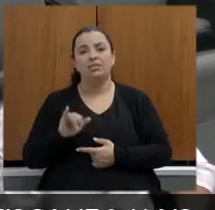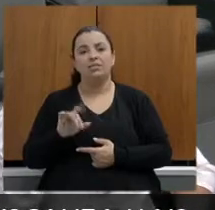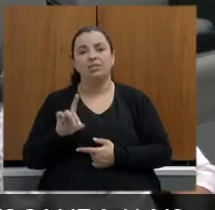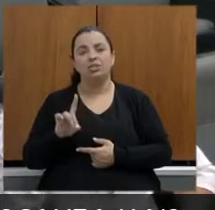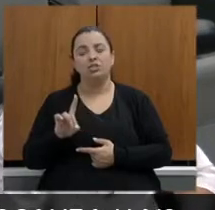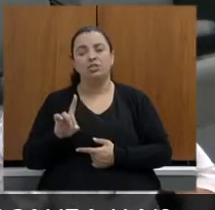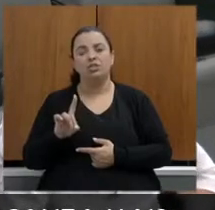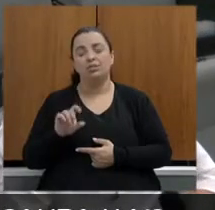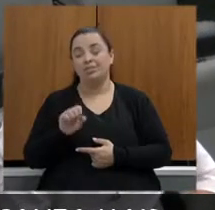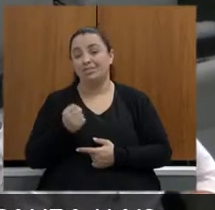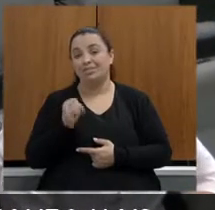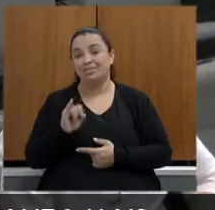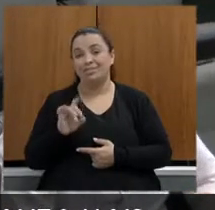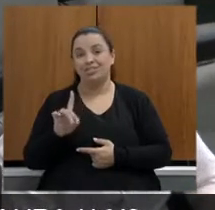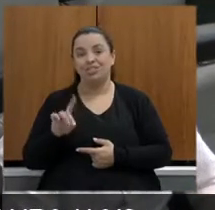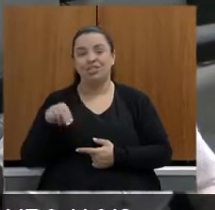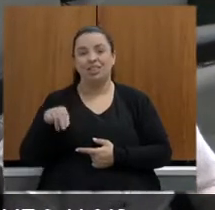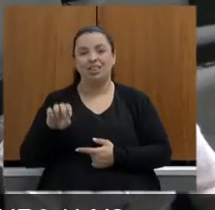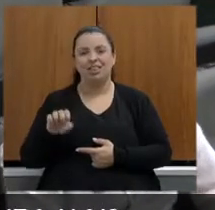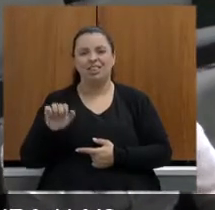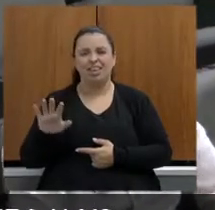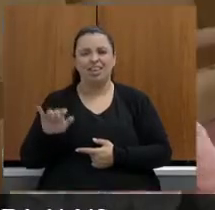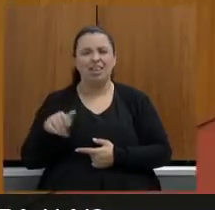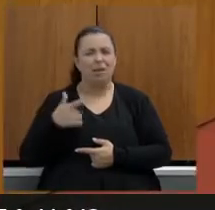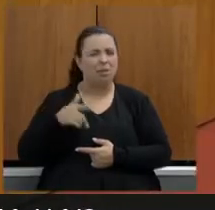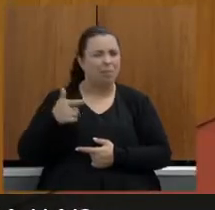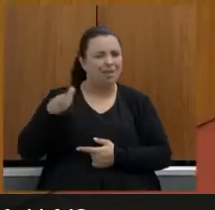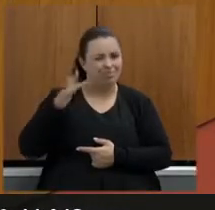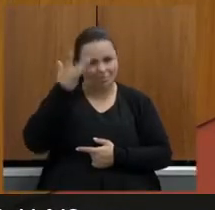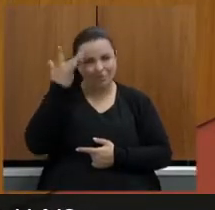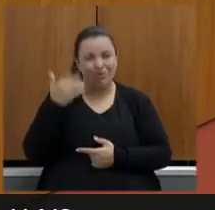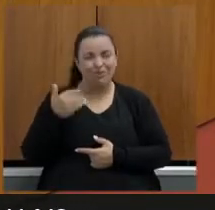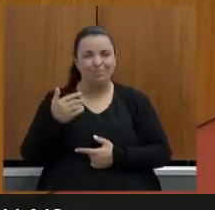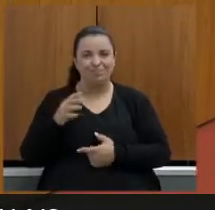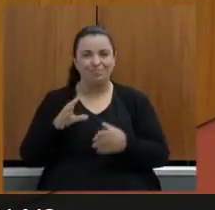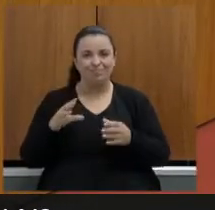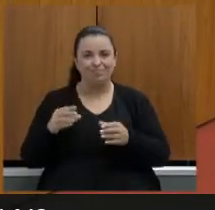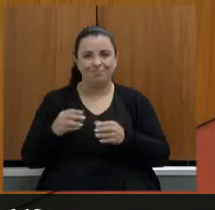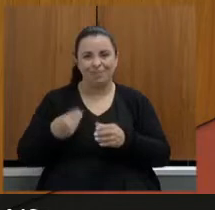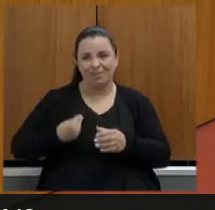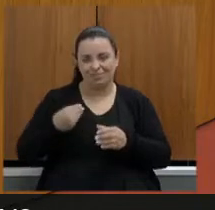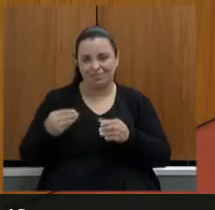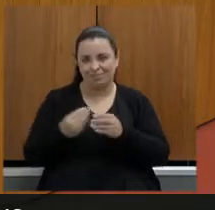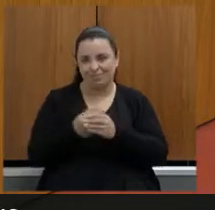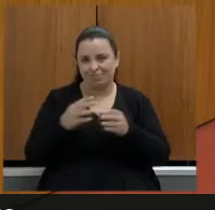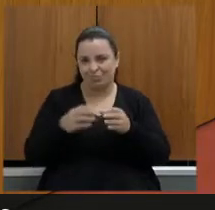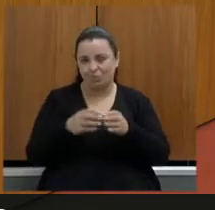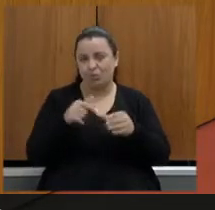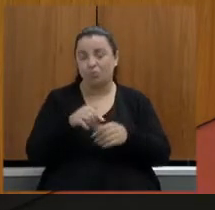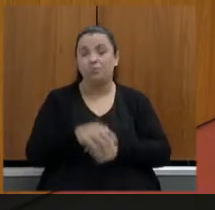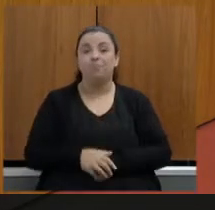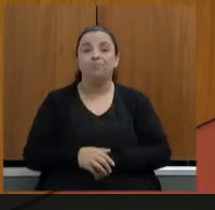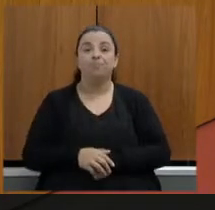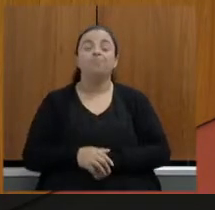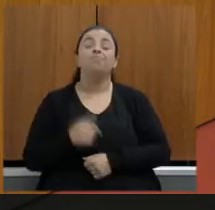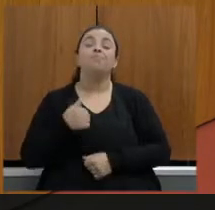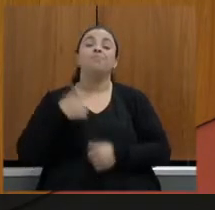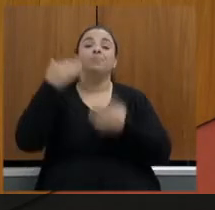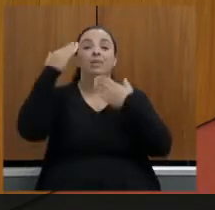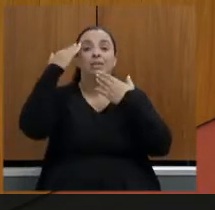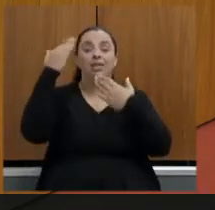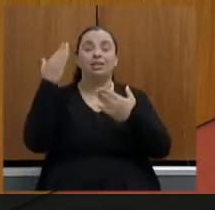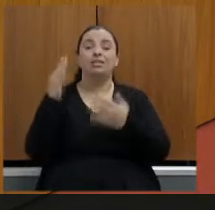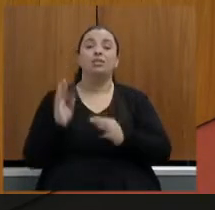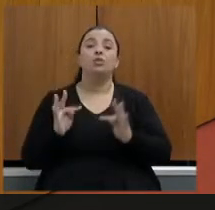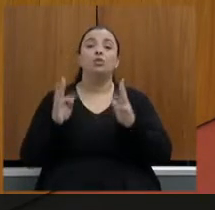integrantes bom senhoras e senhores antes de agradecer nominalmente aos presentes é esse